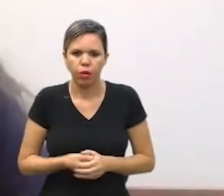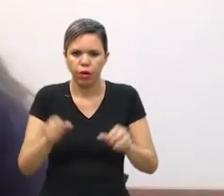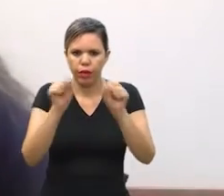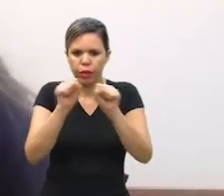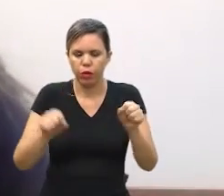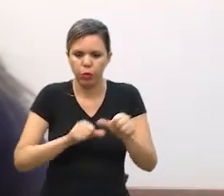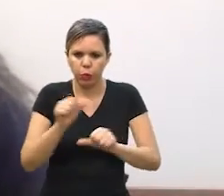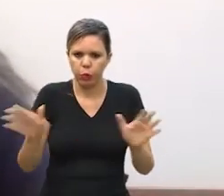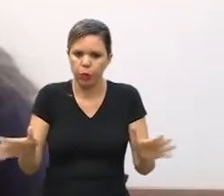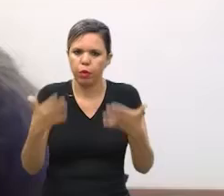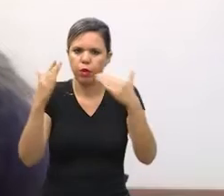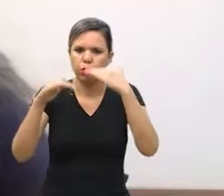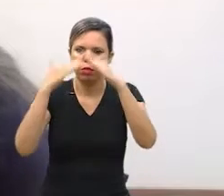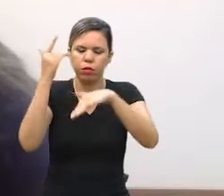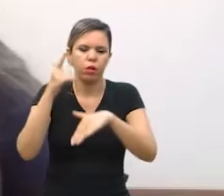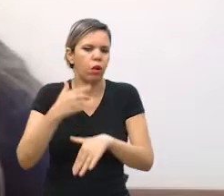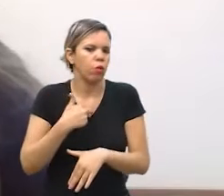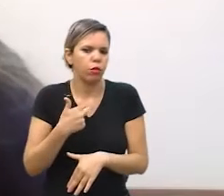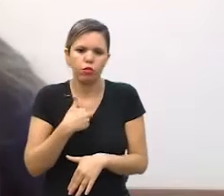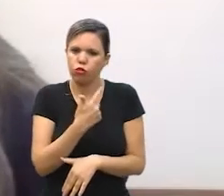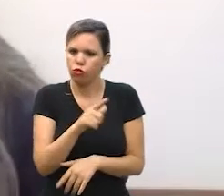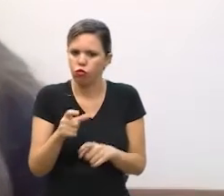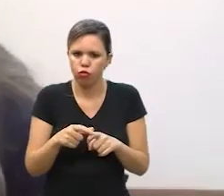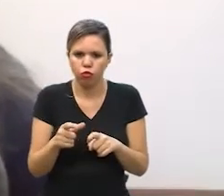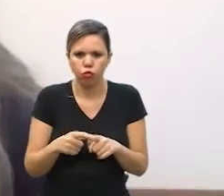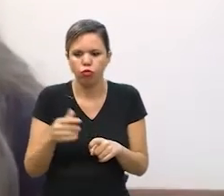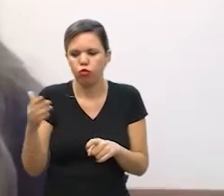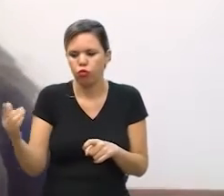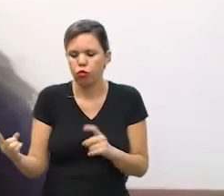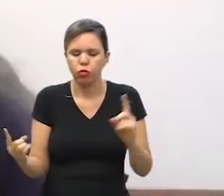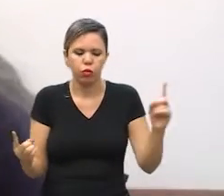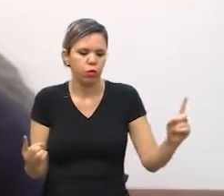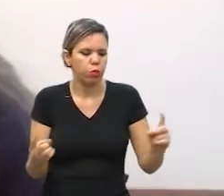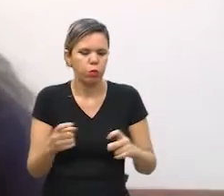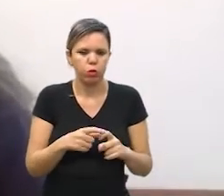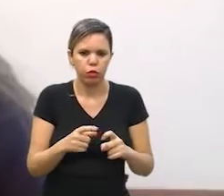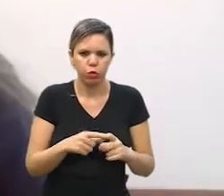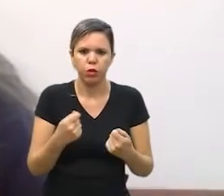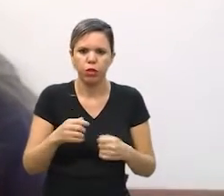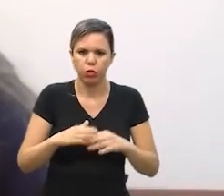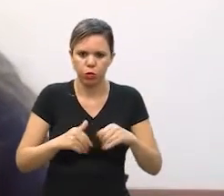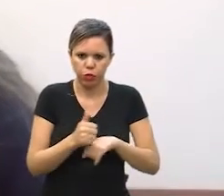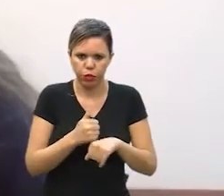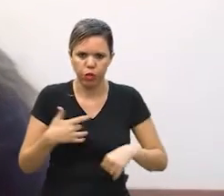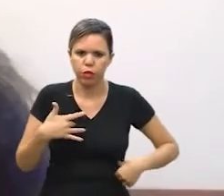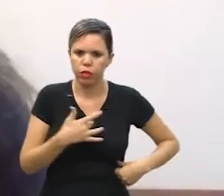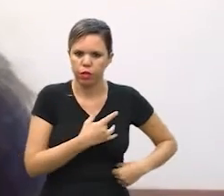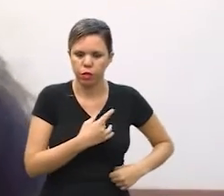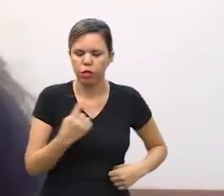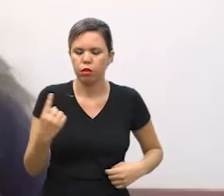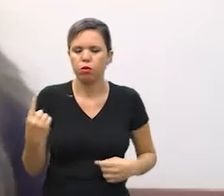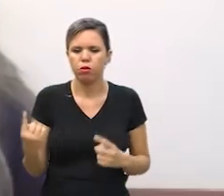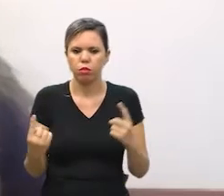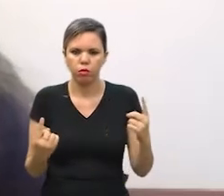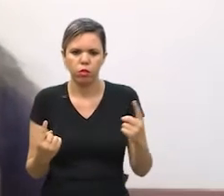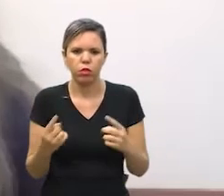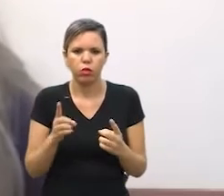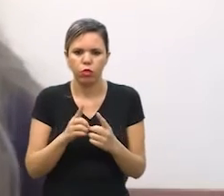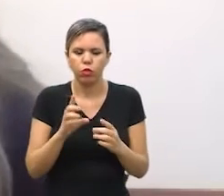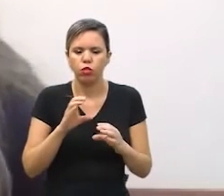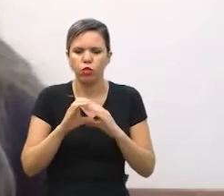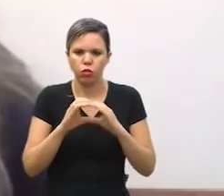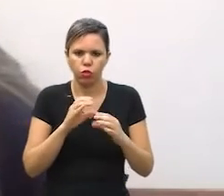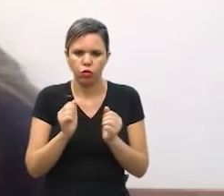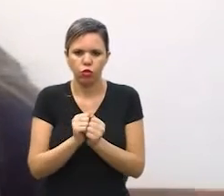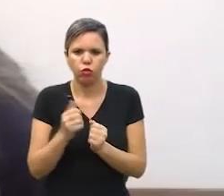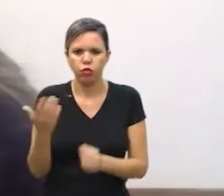no sistema porque até então a gente não podia ter um médico de um lado e um paciente do outro precisava ter um profissional de saúde em cada ponta mesmo que o paciente